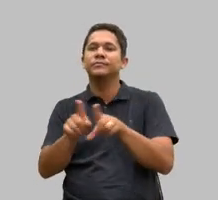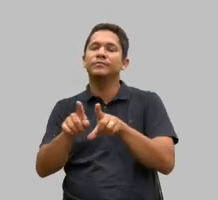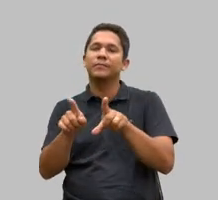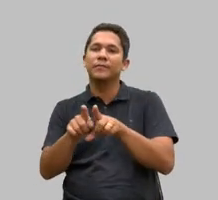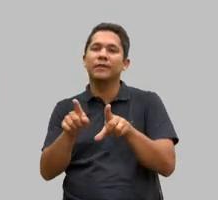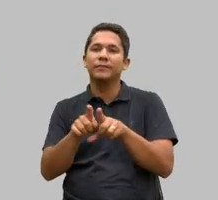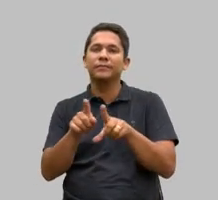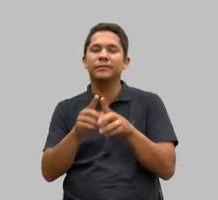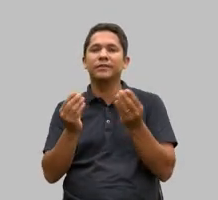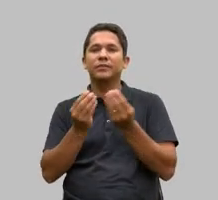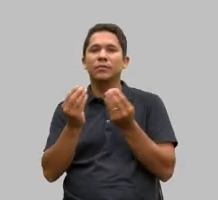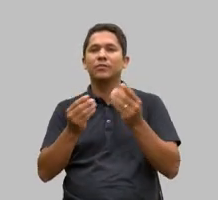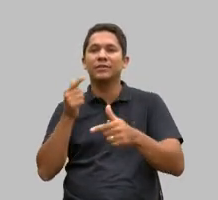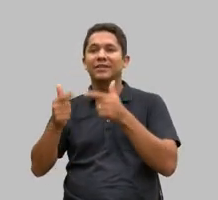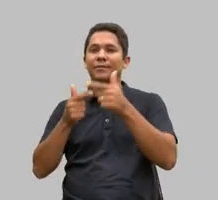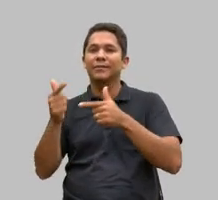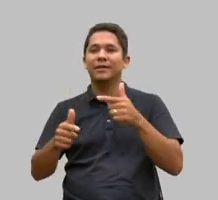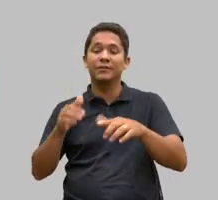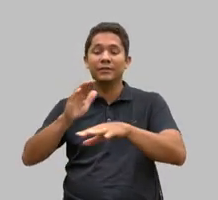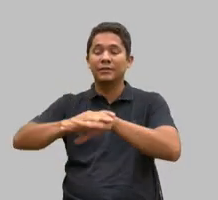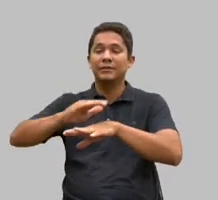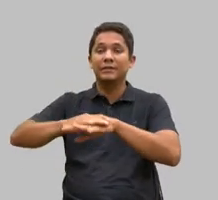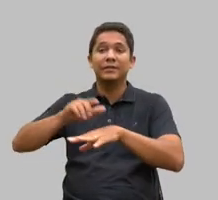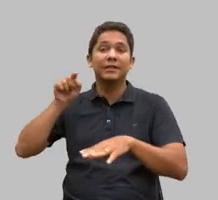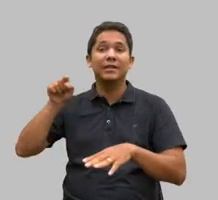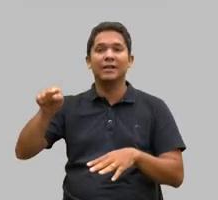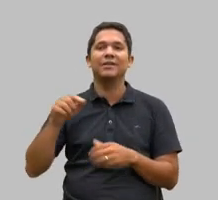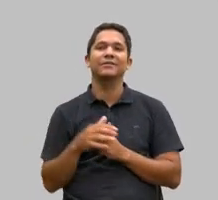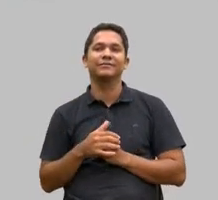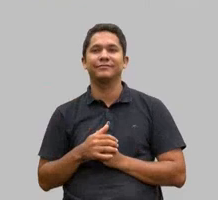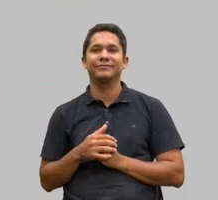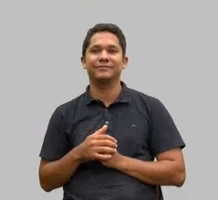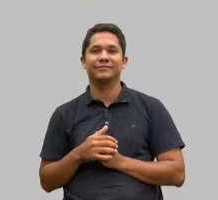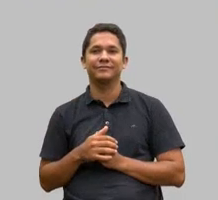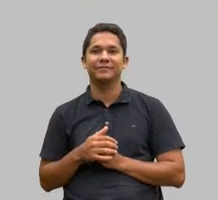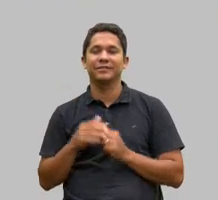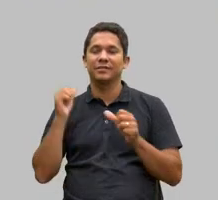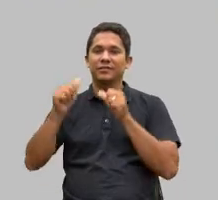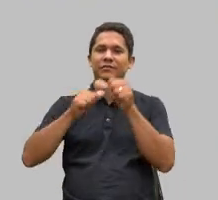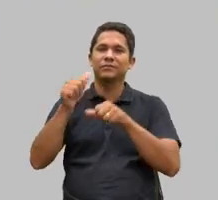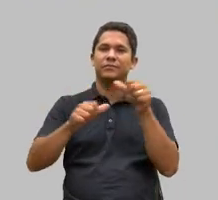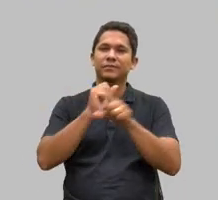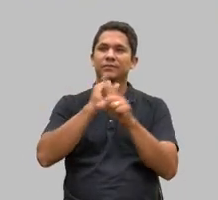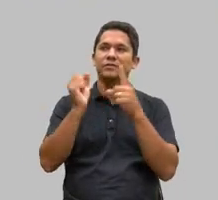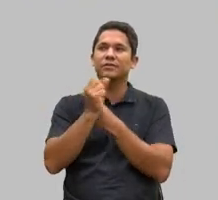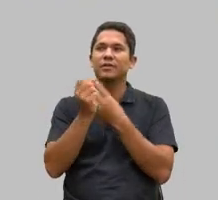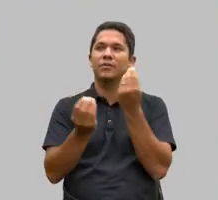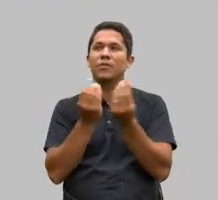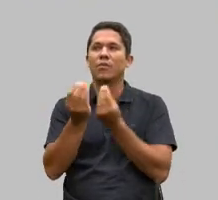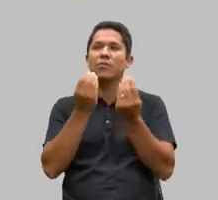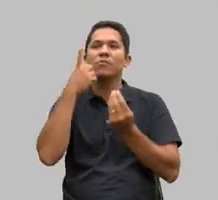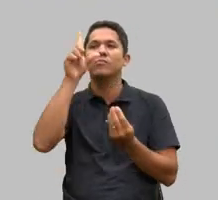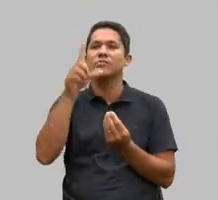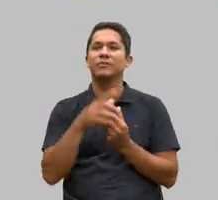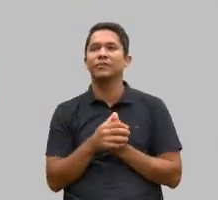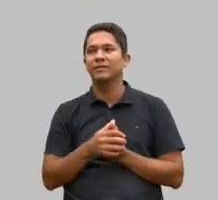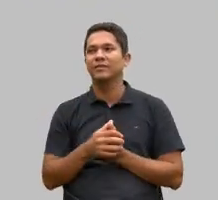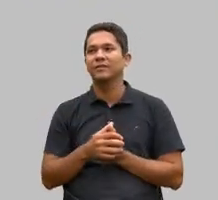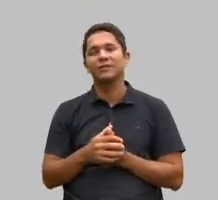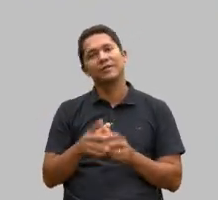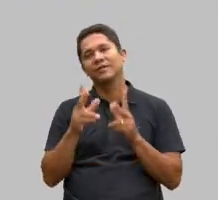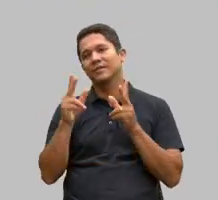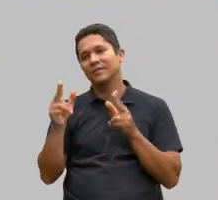trabalho na ponta, como que é feita de fato aquela transformação social, assim como tem demonstrado hoje cada